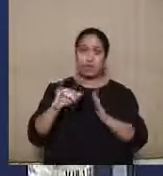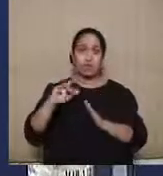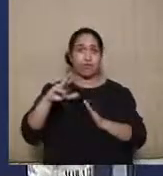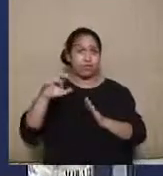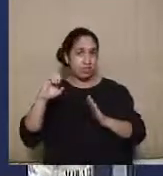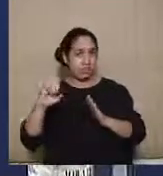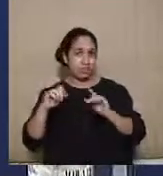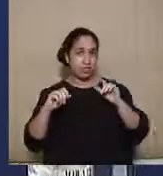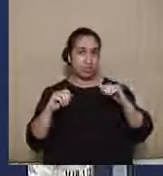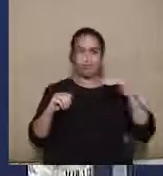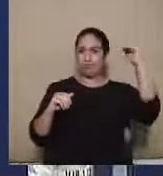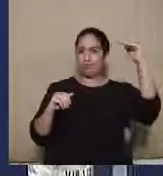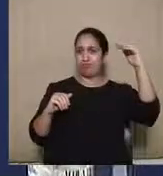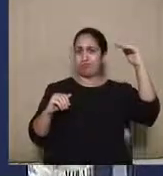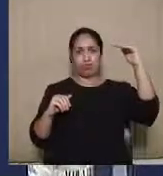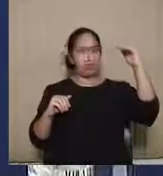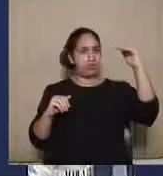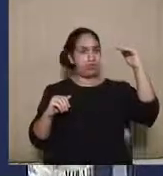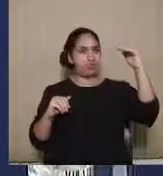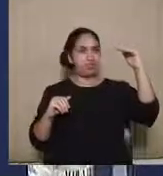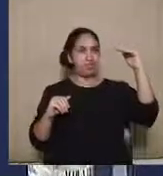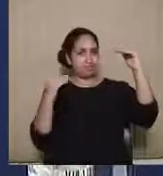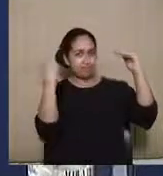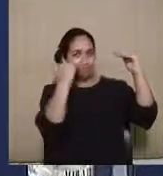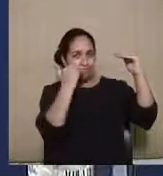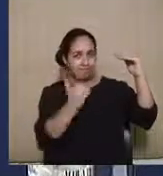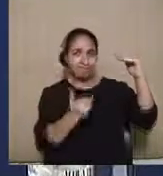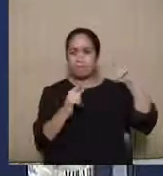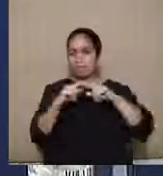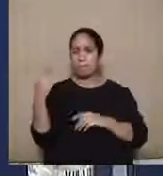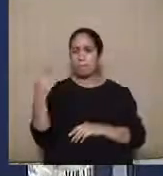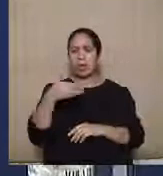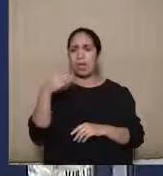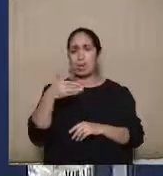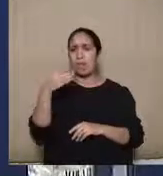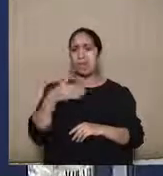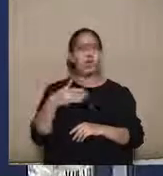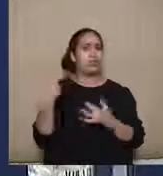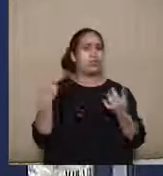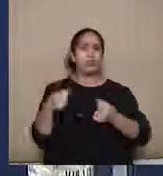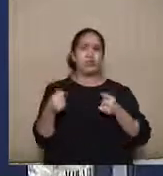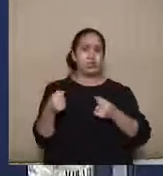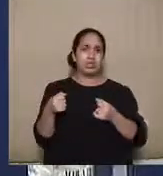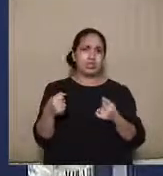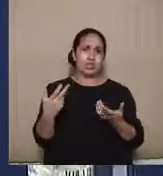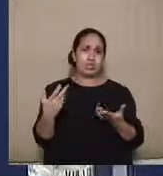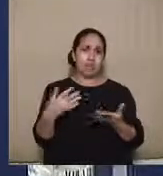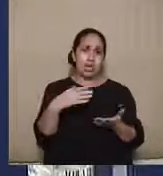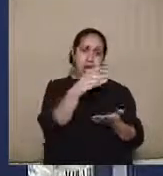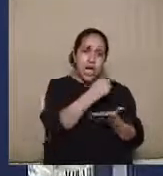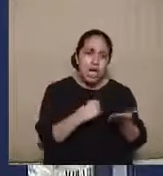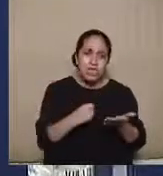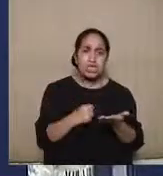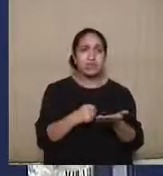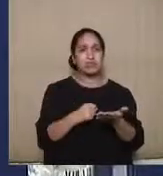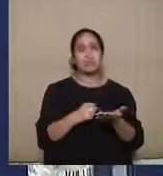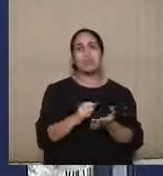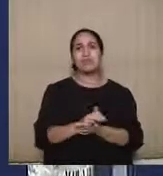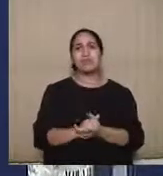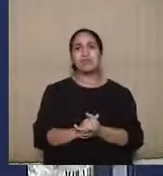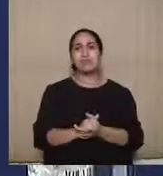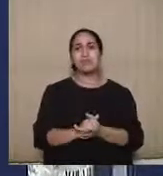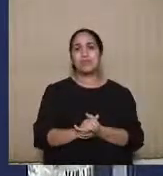ao titular da chapa, de modo que não seria necessária a participação do vice para se atingir aquele resultado de cassação de registro. Isso